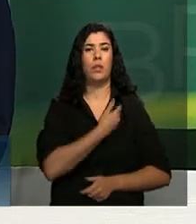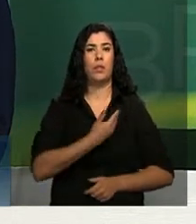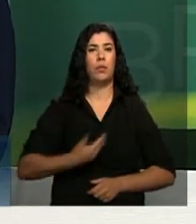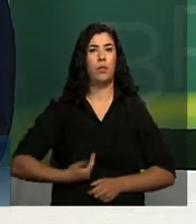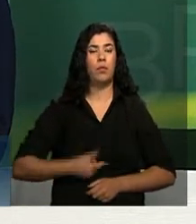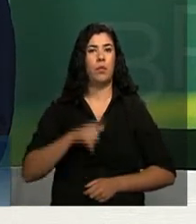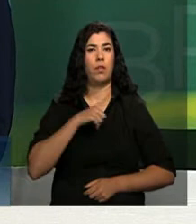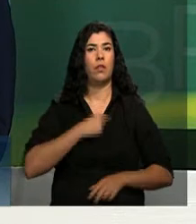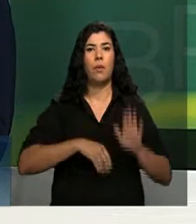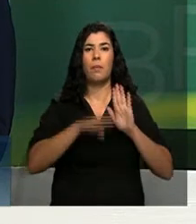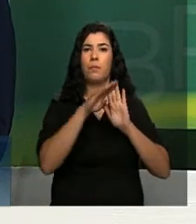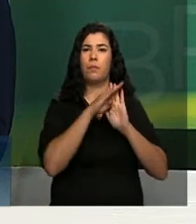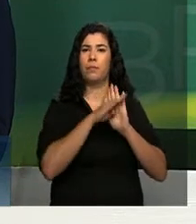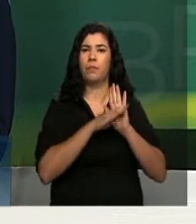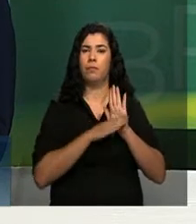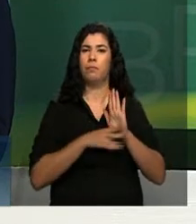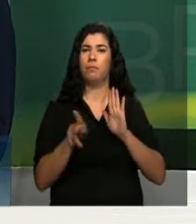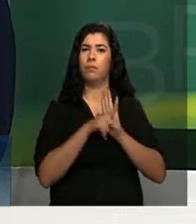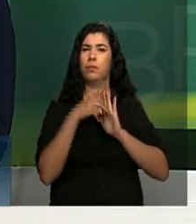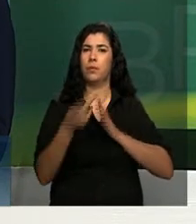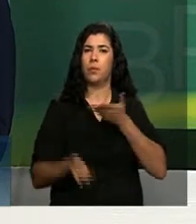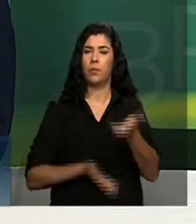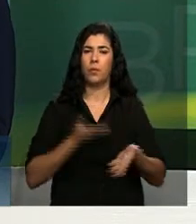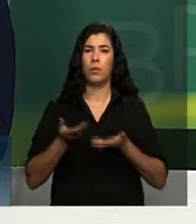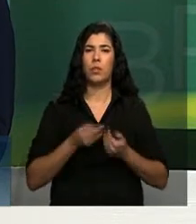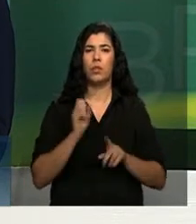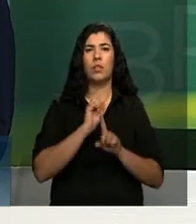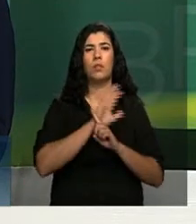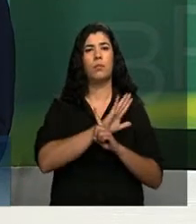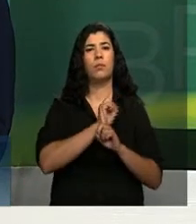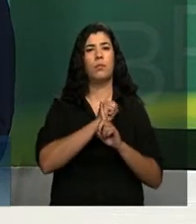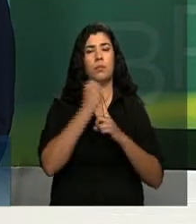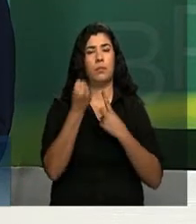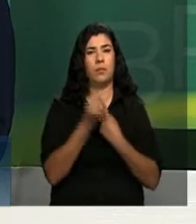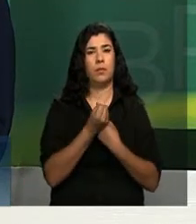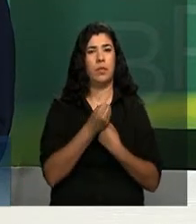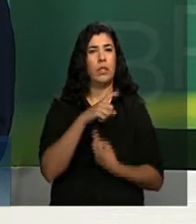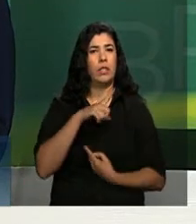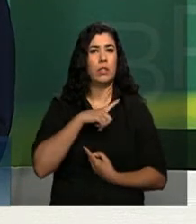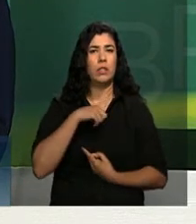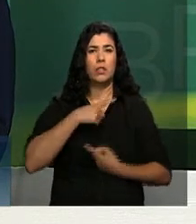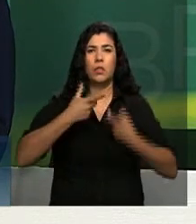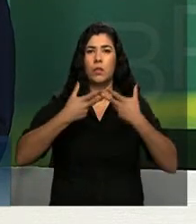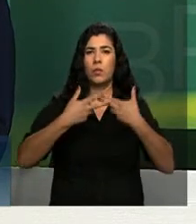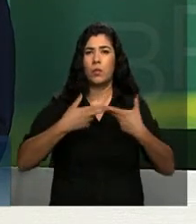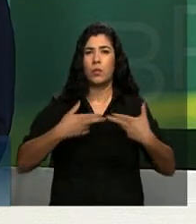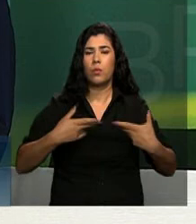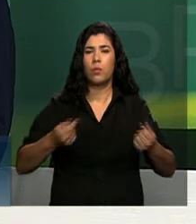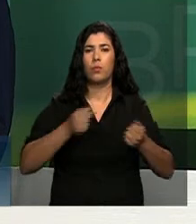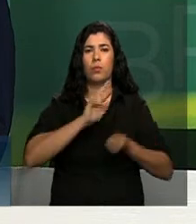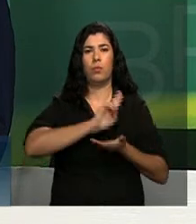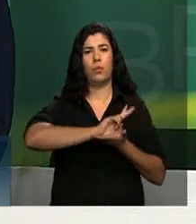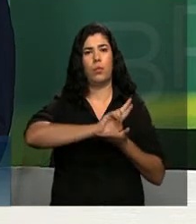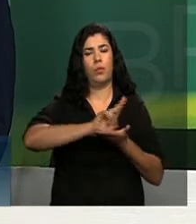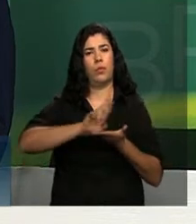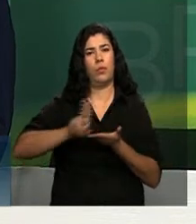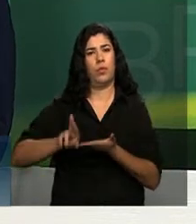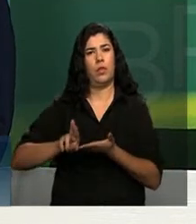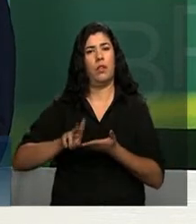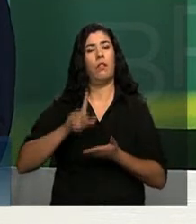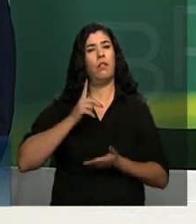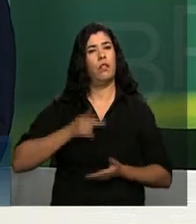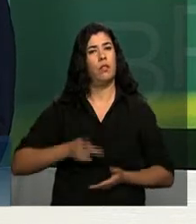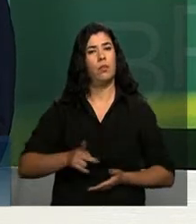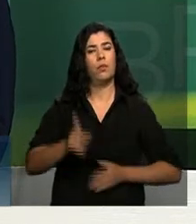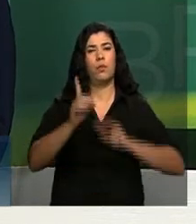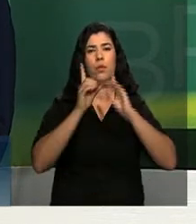serviços, uma folha de serviços prestados à sociedade. Portanto, é um governo que tem todas as condições de dialogar